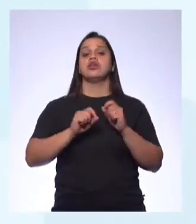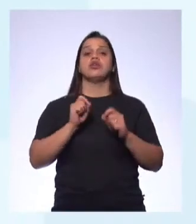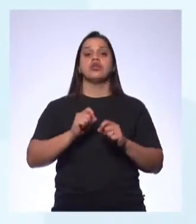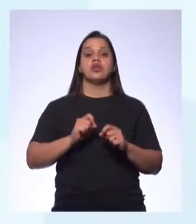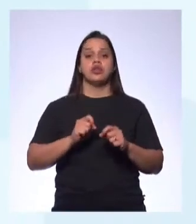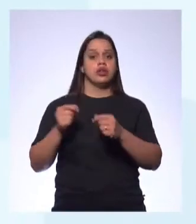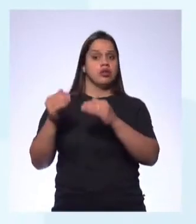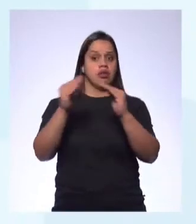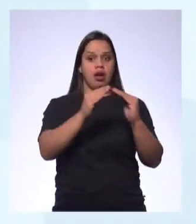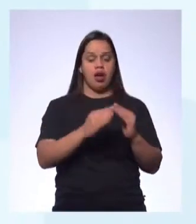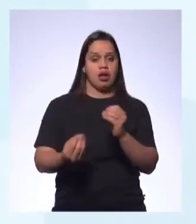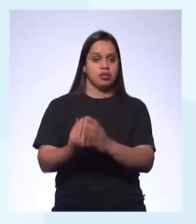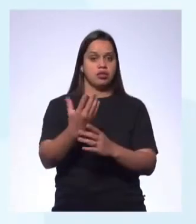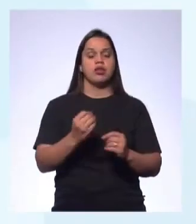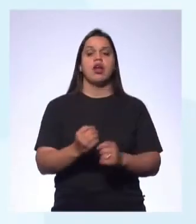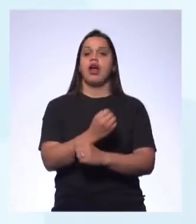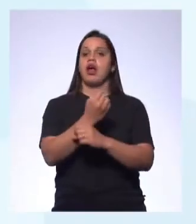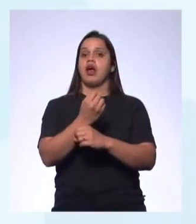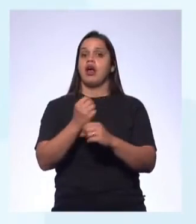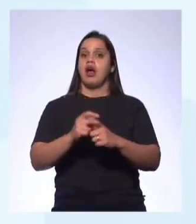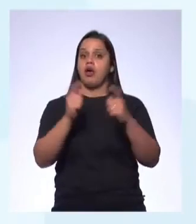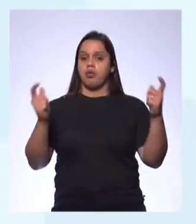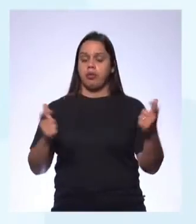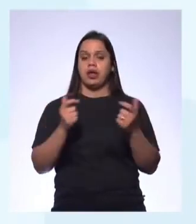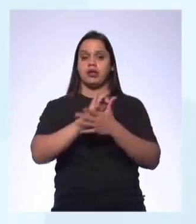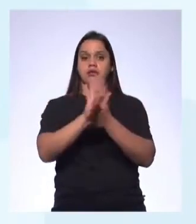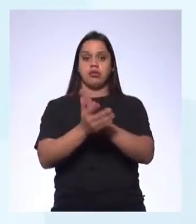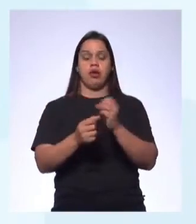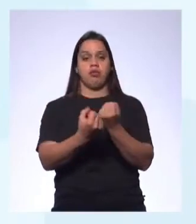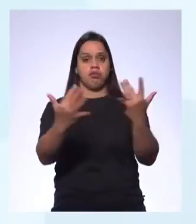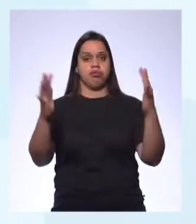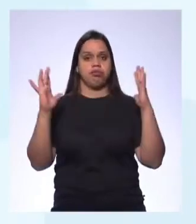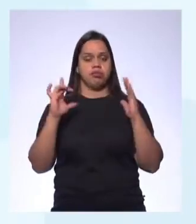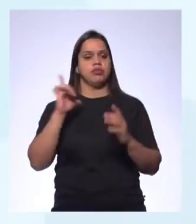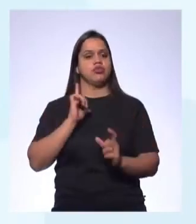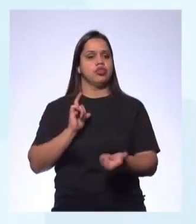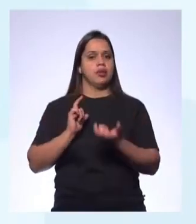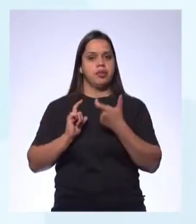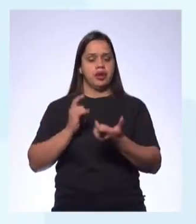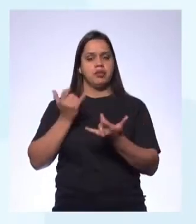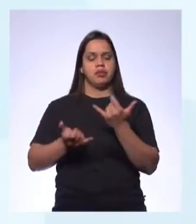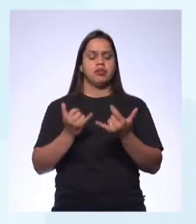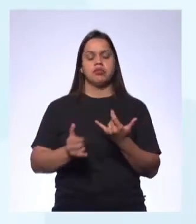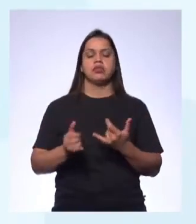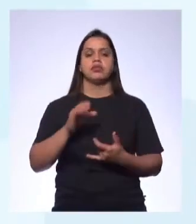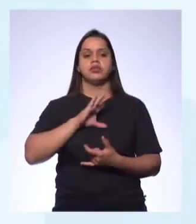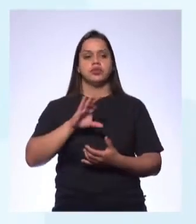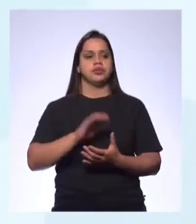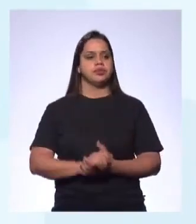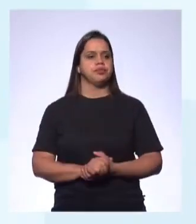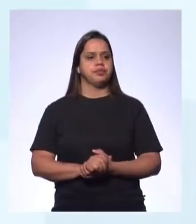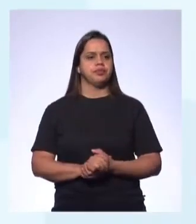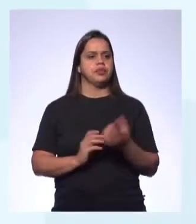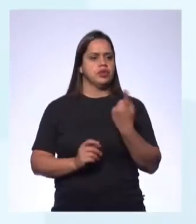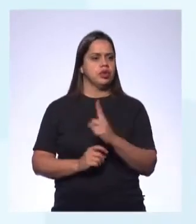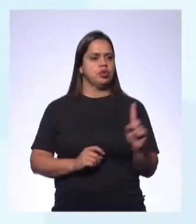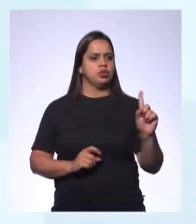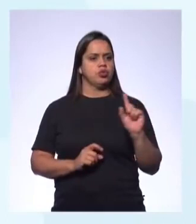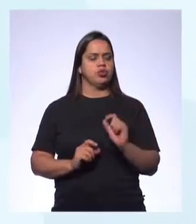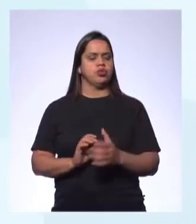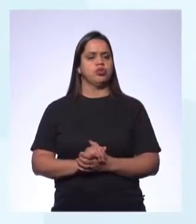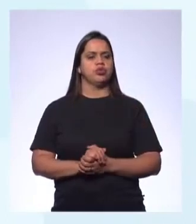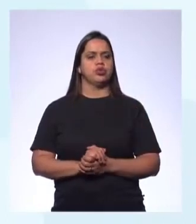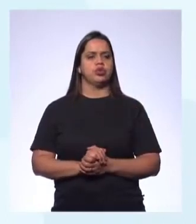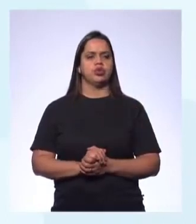o risco de desastres naturais. É verdade, tinha a palavra occupation areas lá no texto. E a última, natural